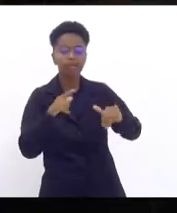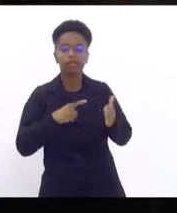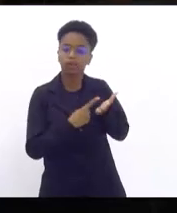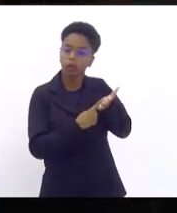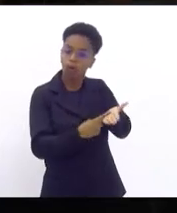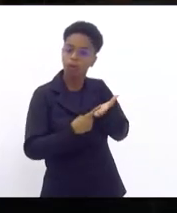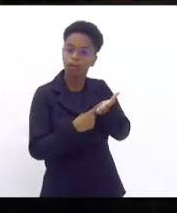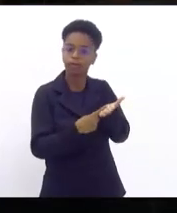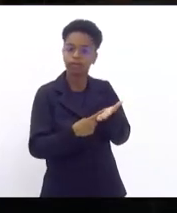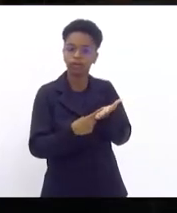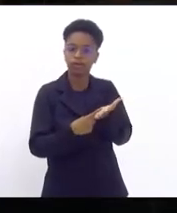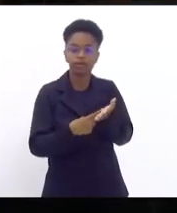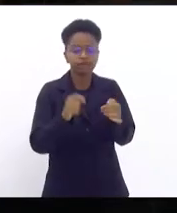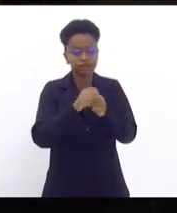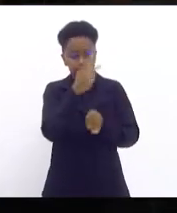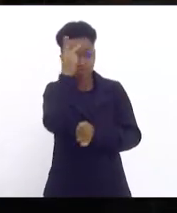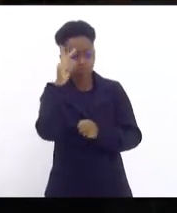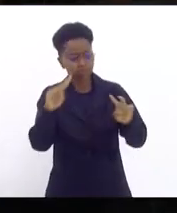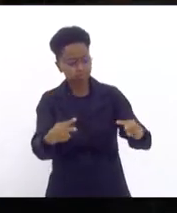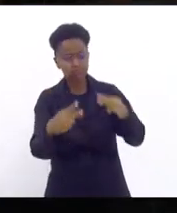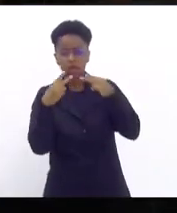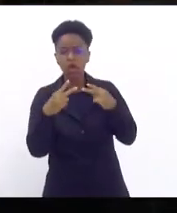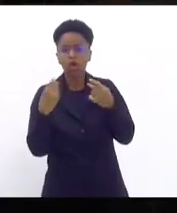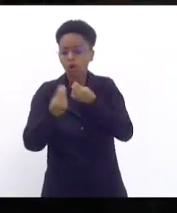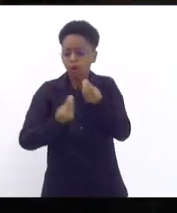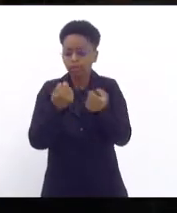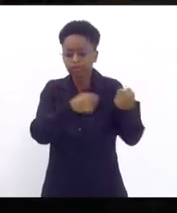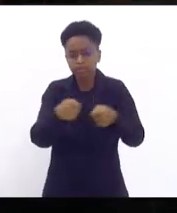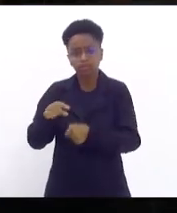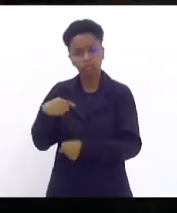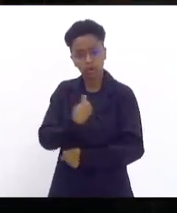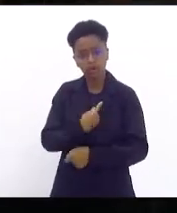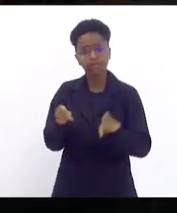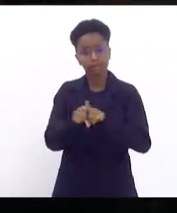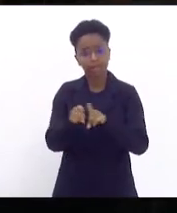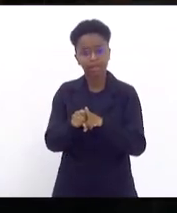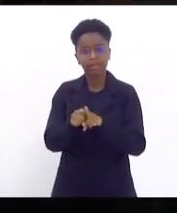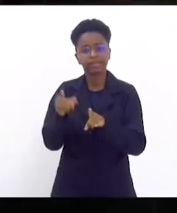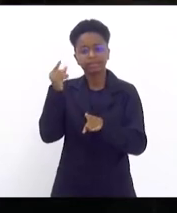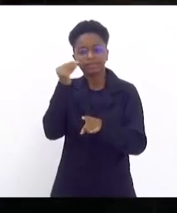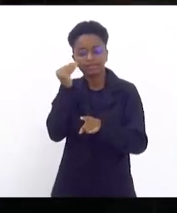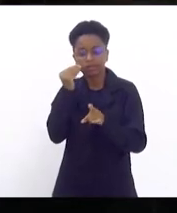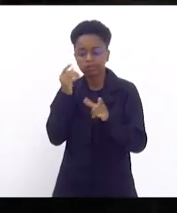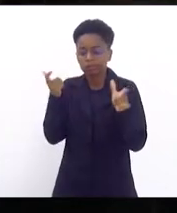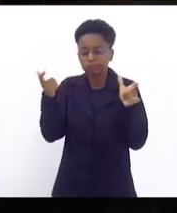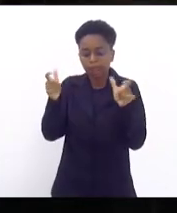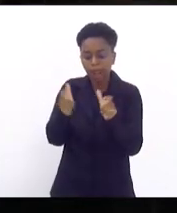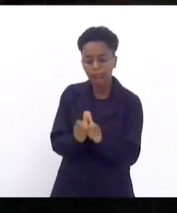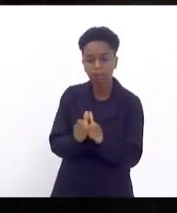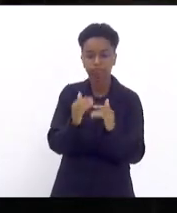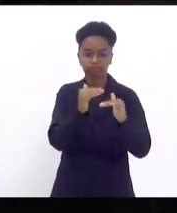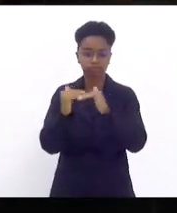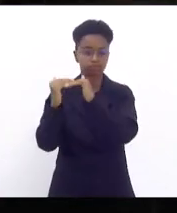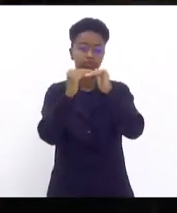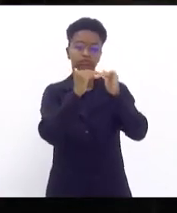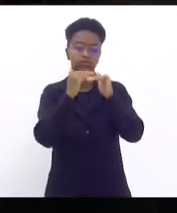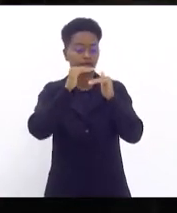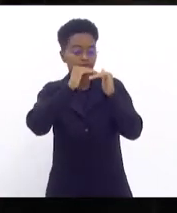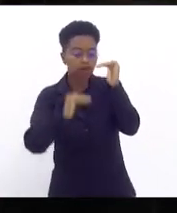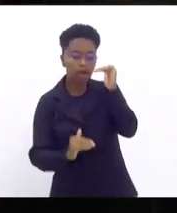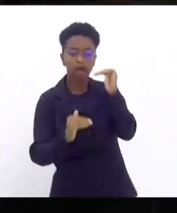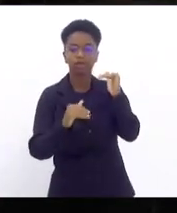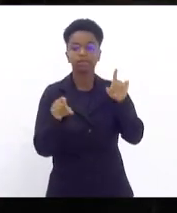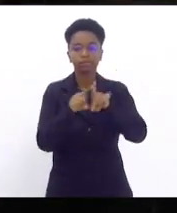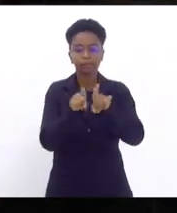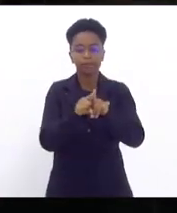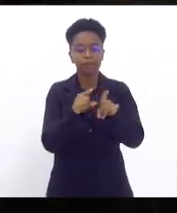essa casa olhar para as demandas dessa população e caminhar no sentido da minoração das desigualdades, desse morticínio sistemático